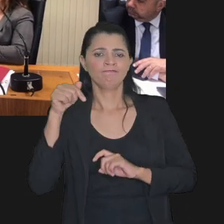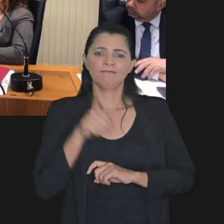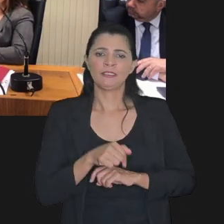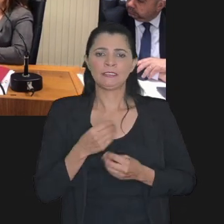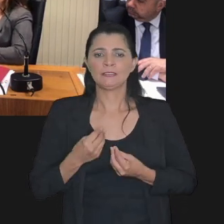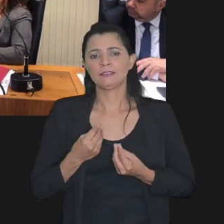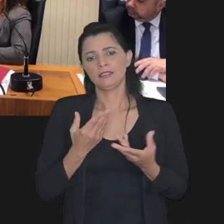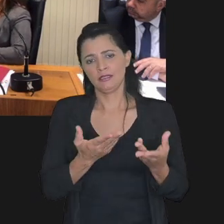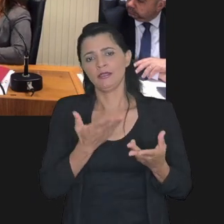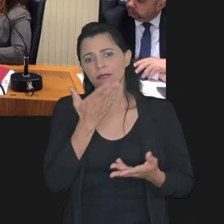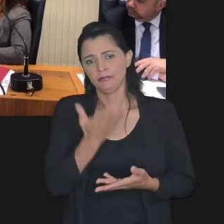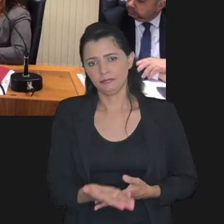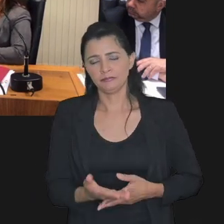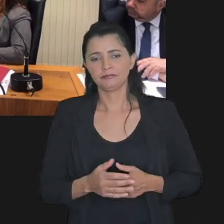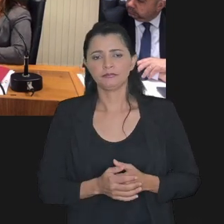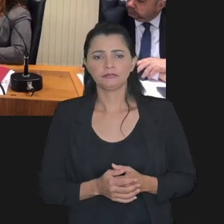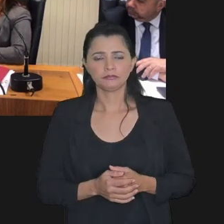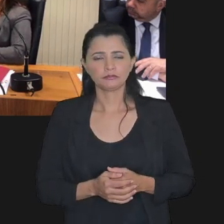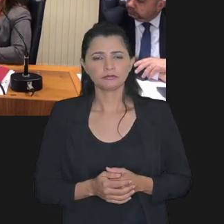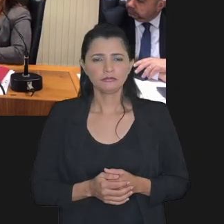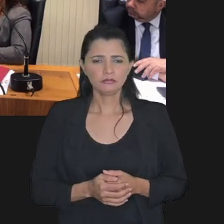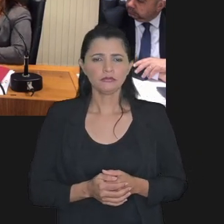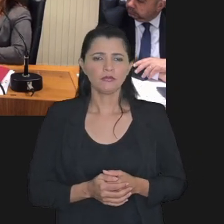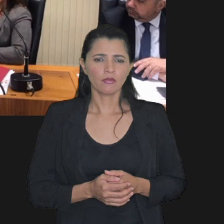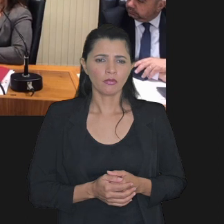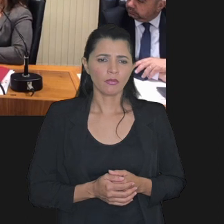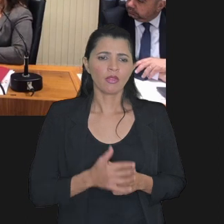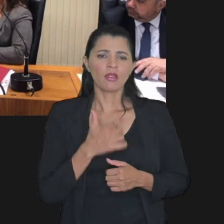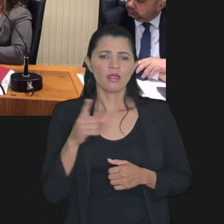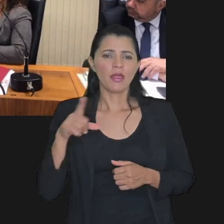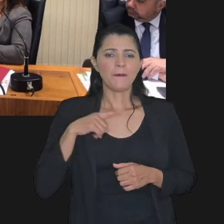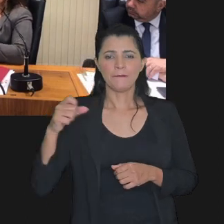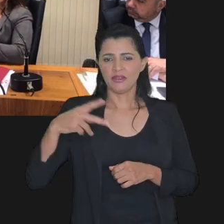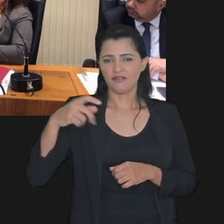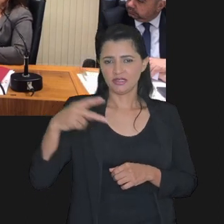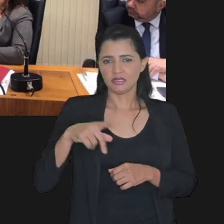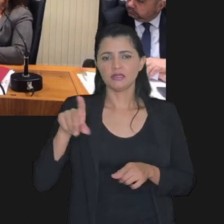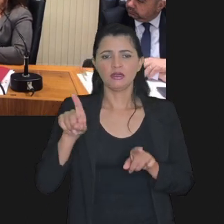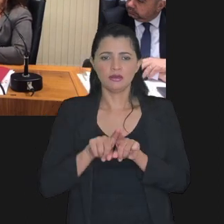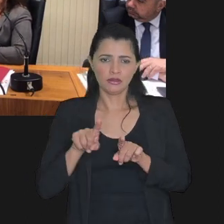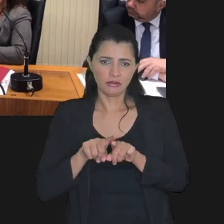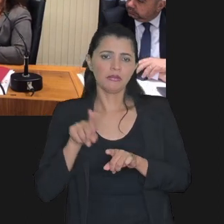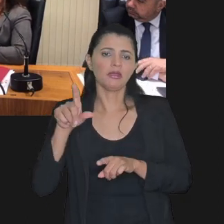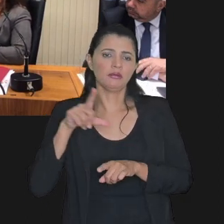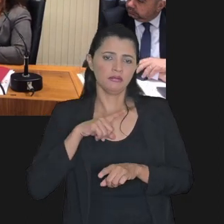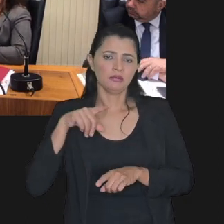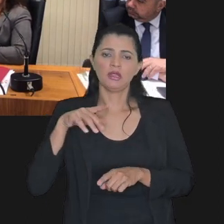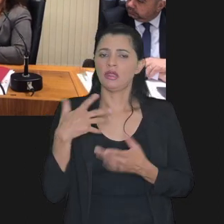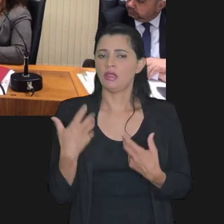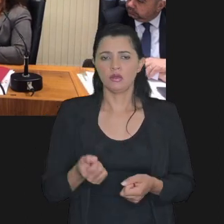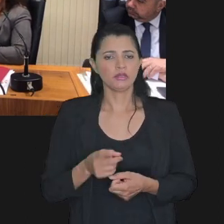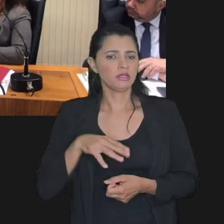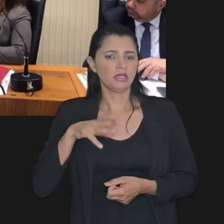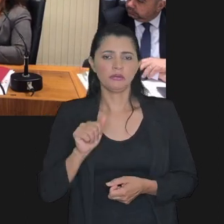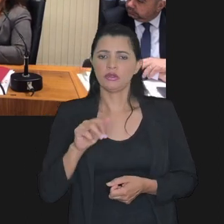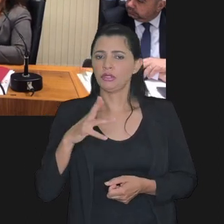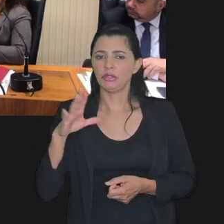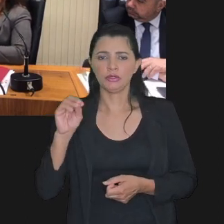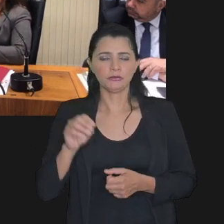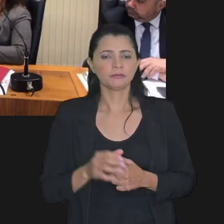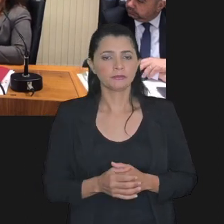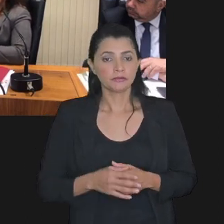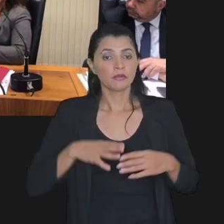conceder para o contribuinte e os EBS de FGTS e previdenciário não aceitam moratórios quanto a